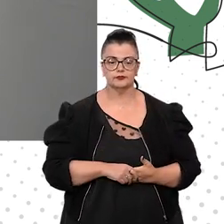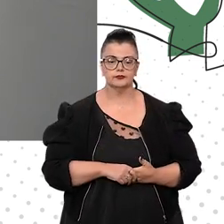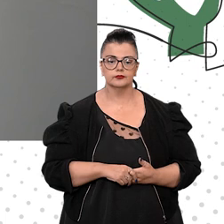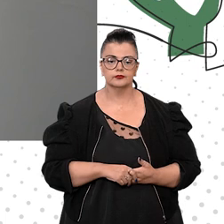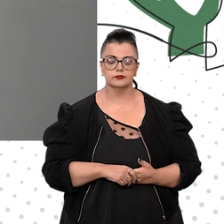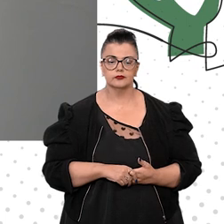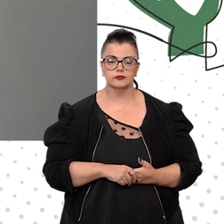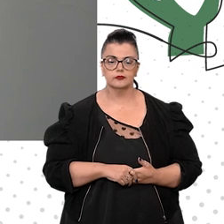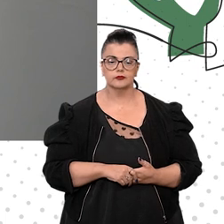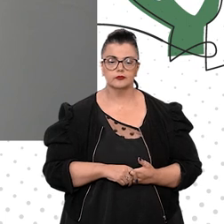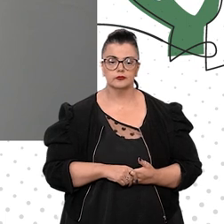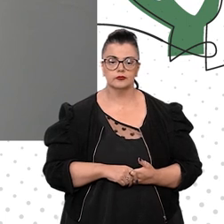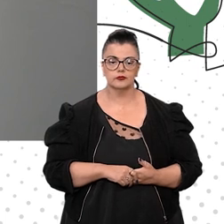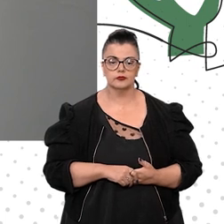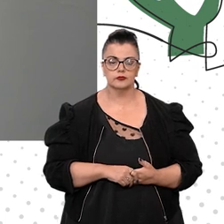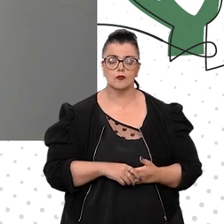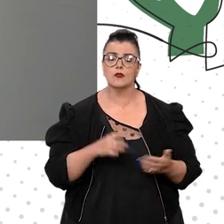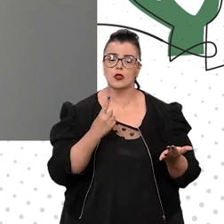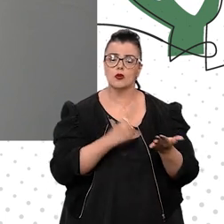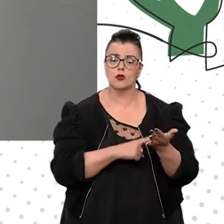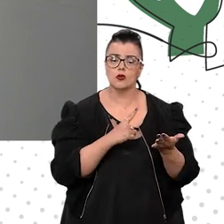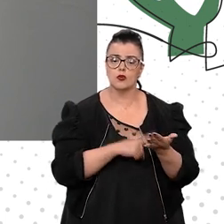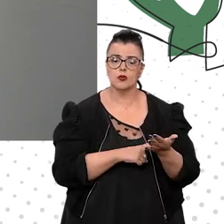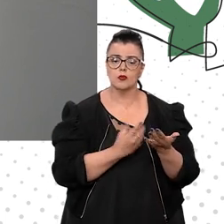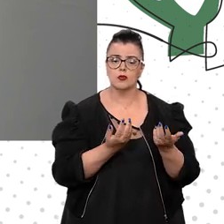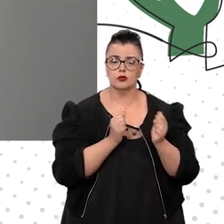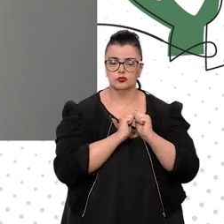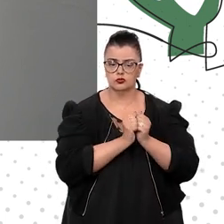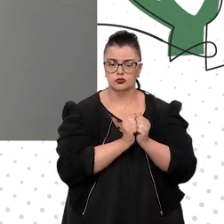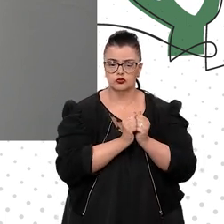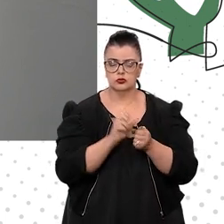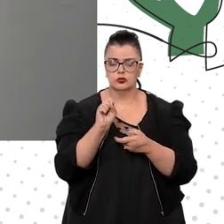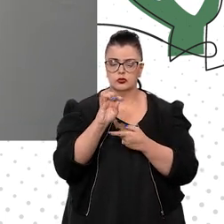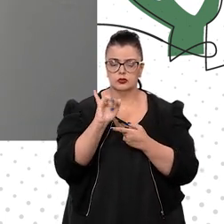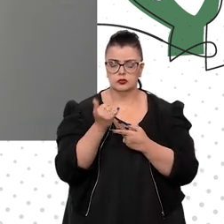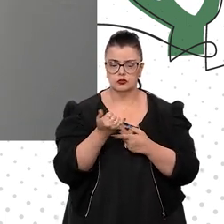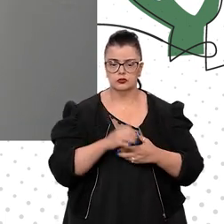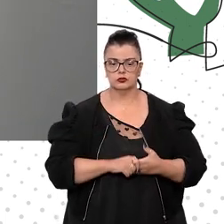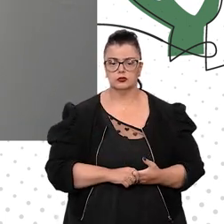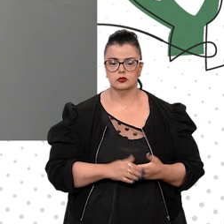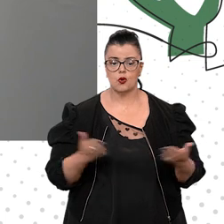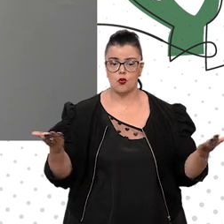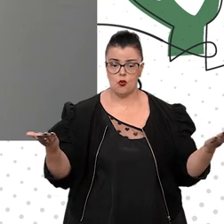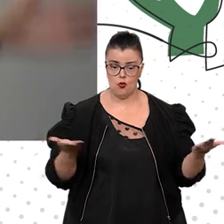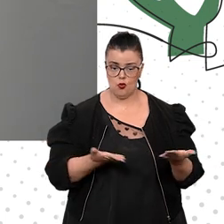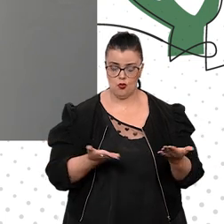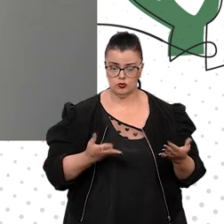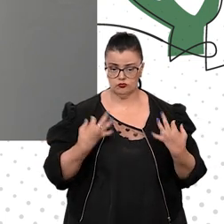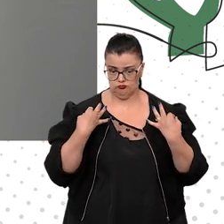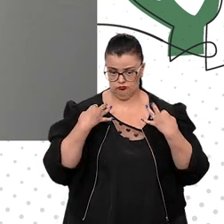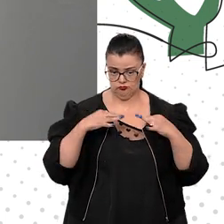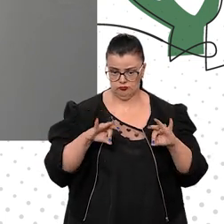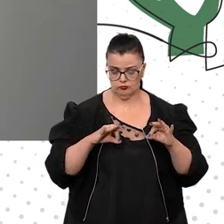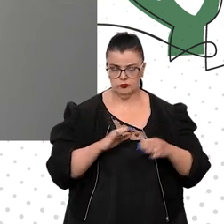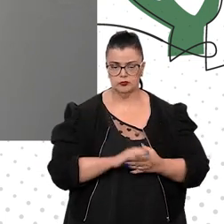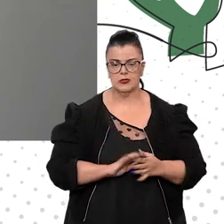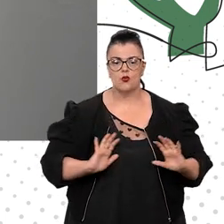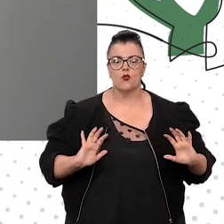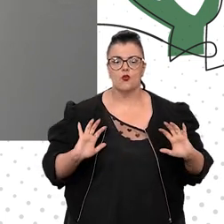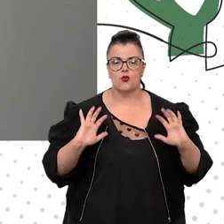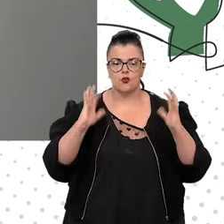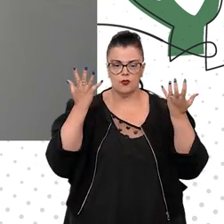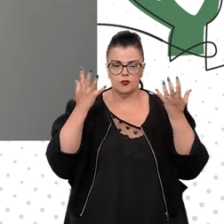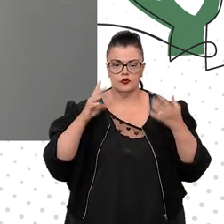que o compromisso do Superior Tribunal de Justiça, hoje, exatamente, comemorando-se o Dia